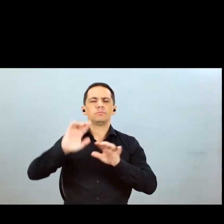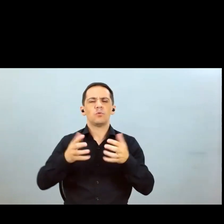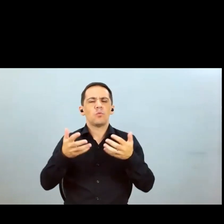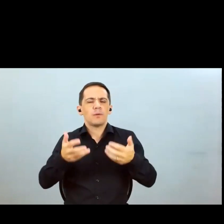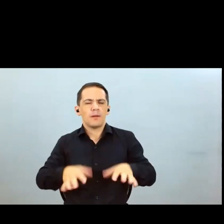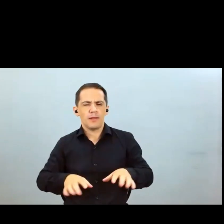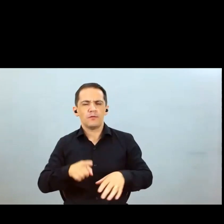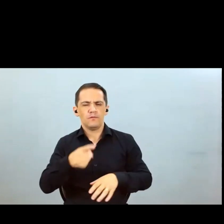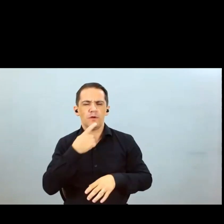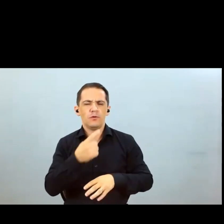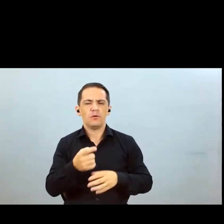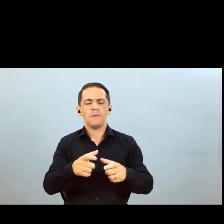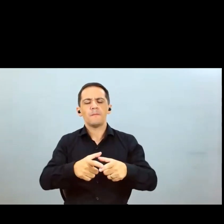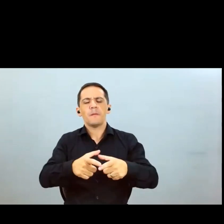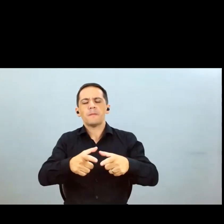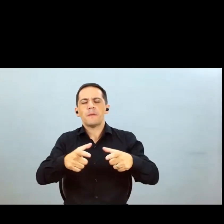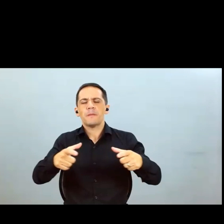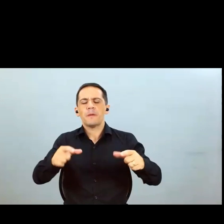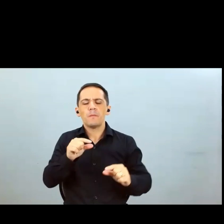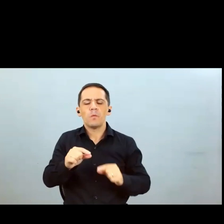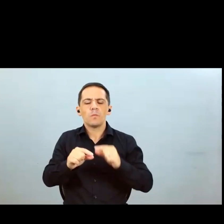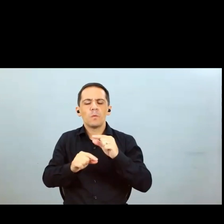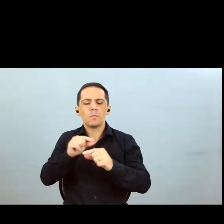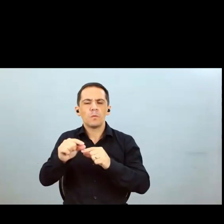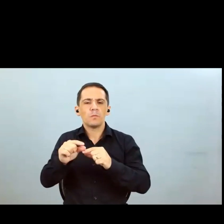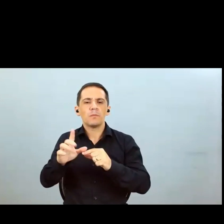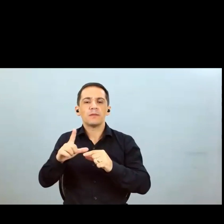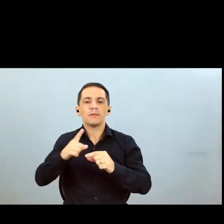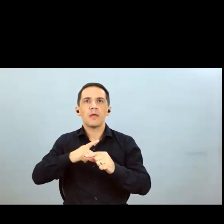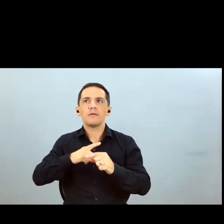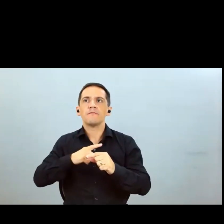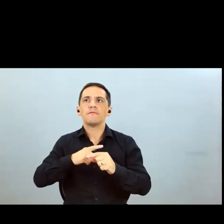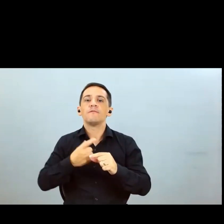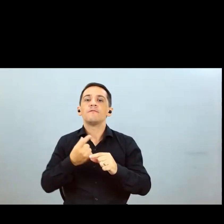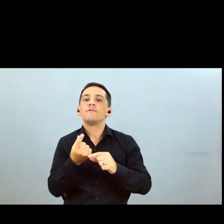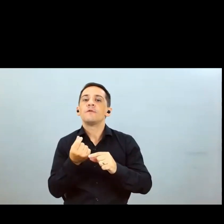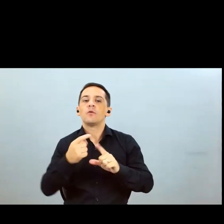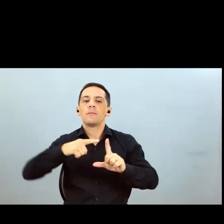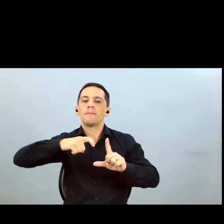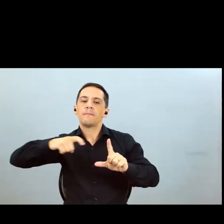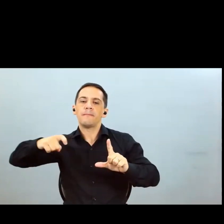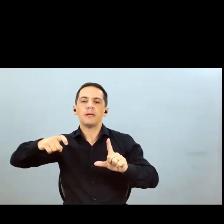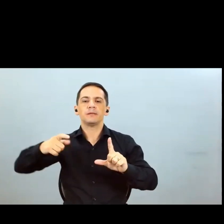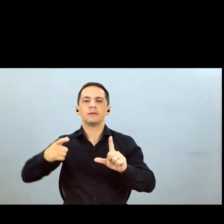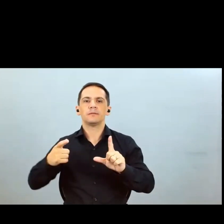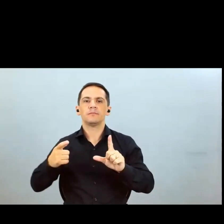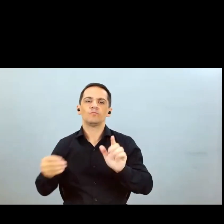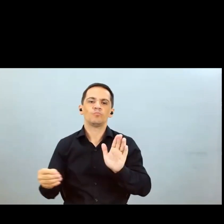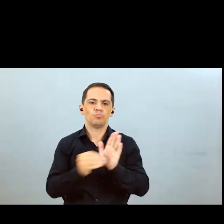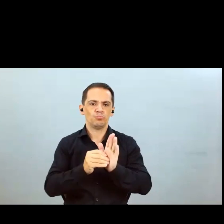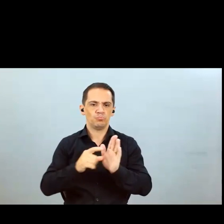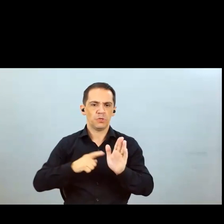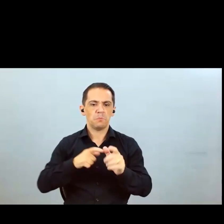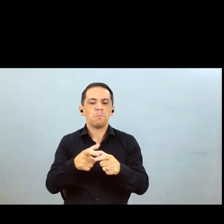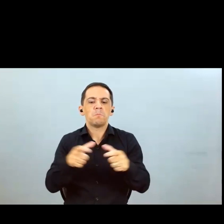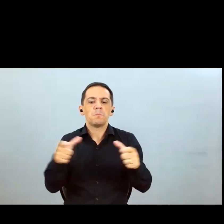têm algum algum target específico para isso e se vocês pudessem por gentileza nos atualizar como